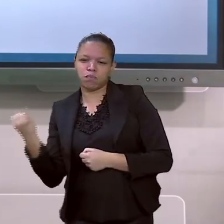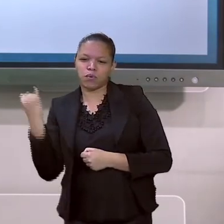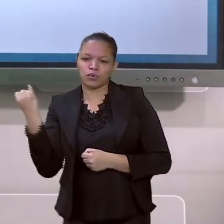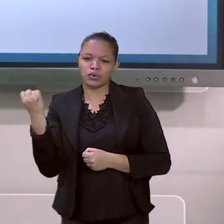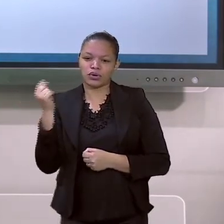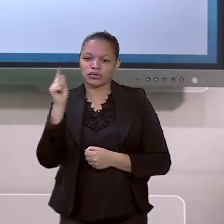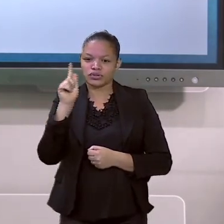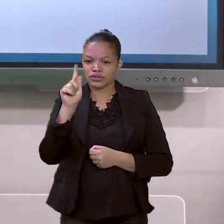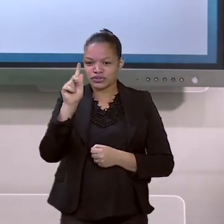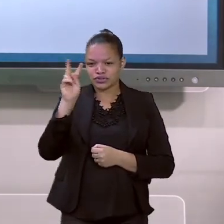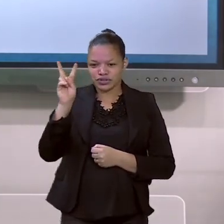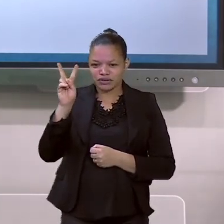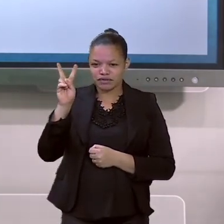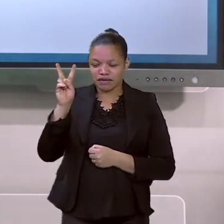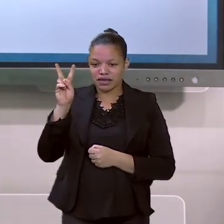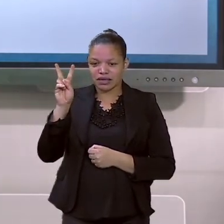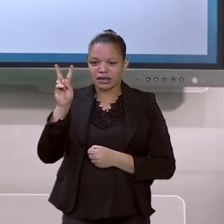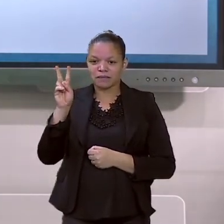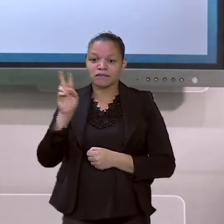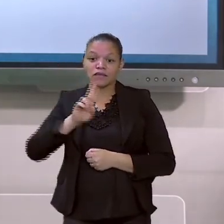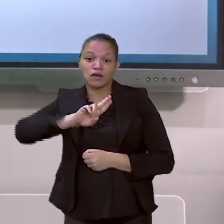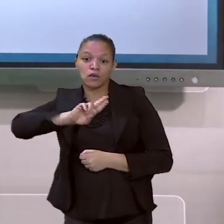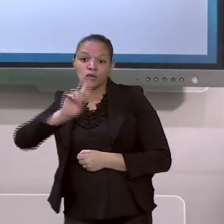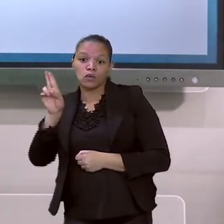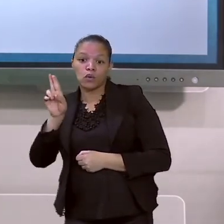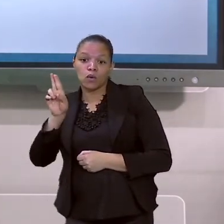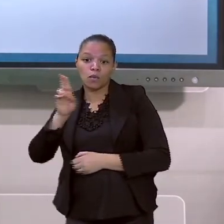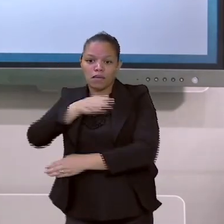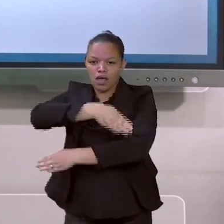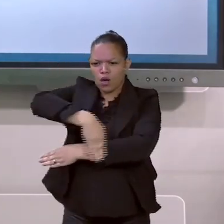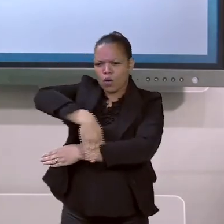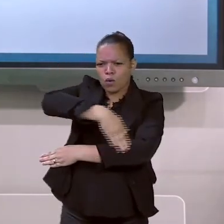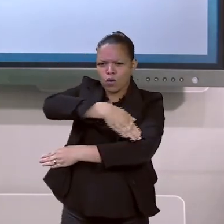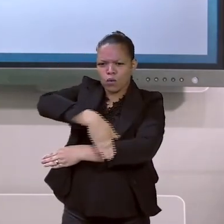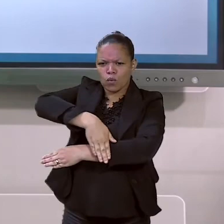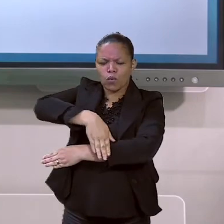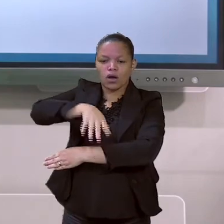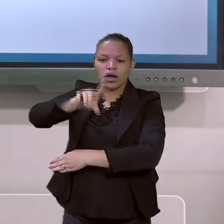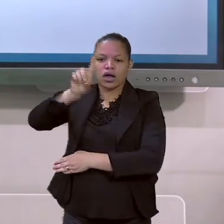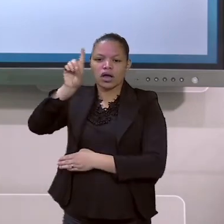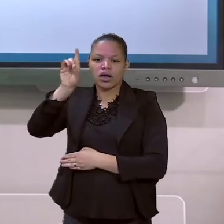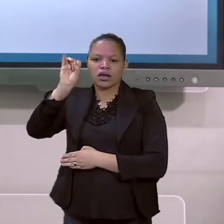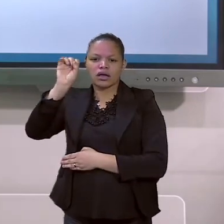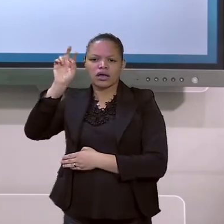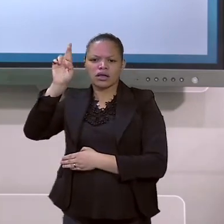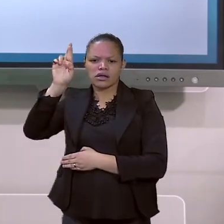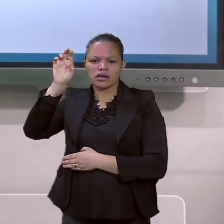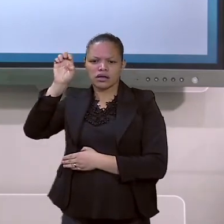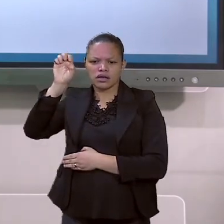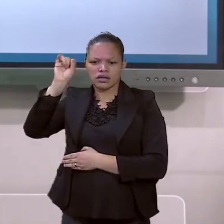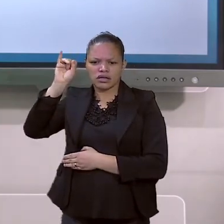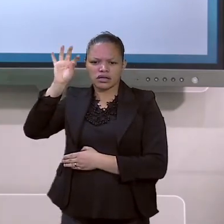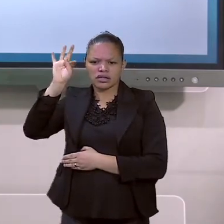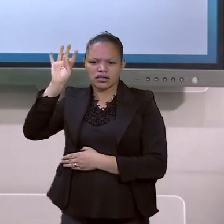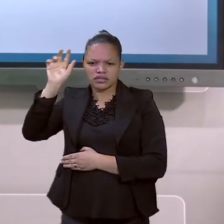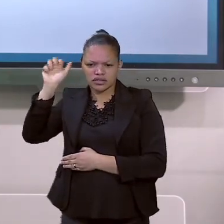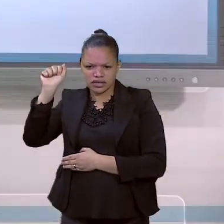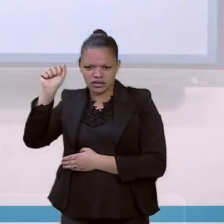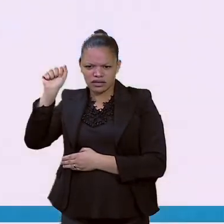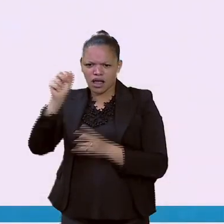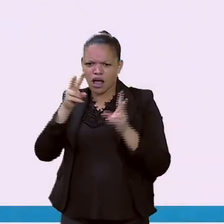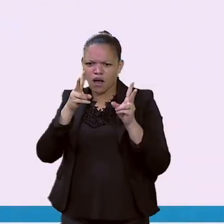Essa rua aqui, chamada Rua da Direita. Observem, ficava os trilhos do trem,